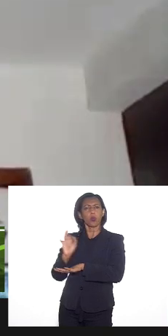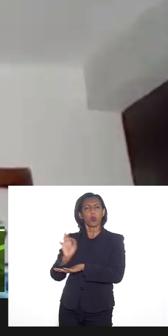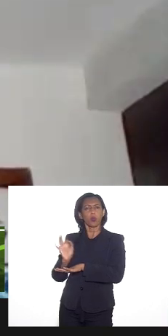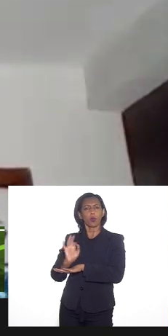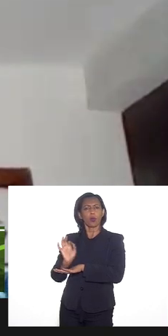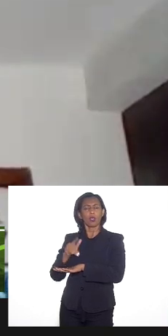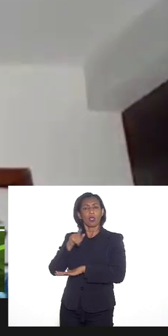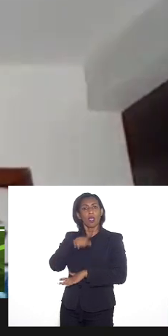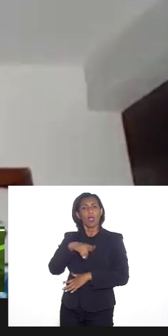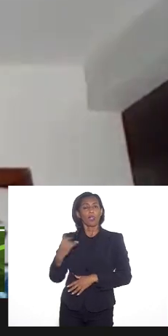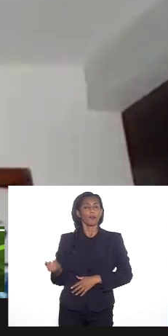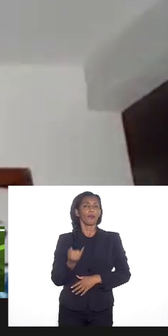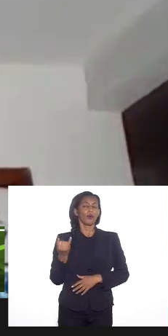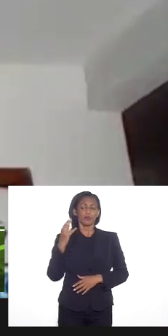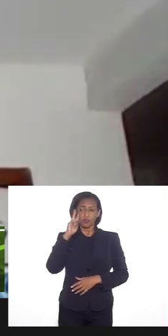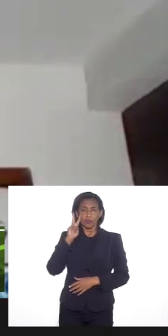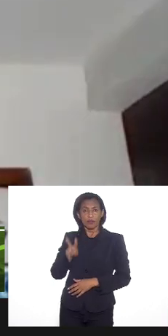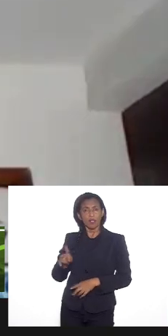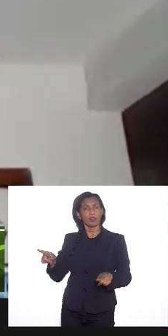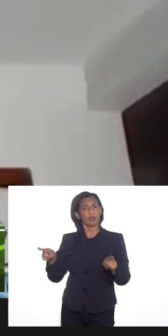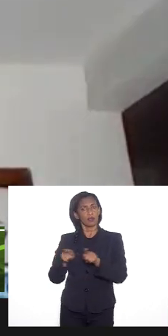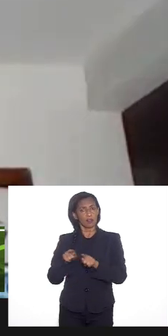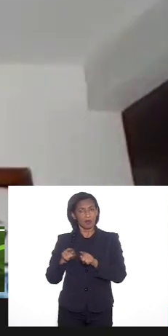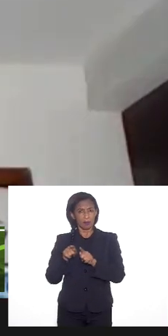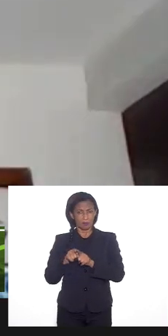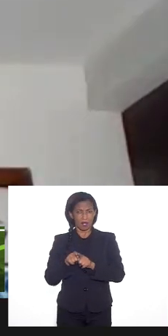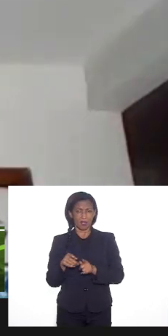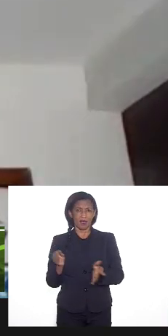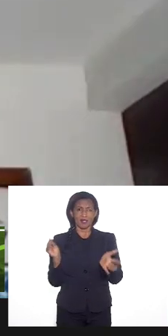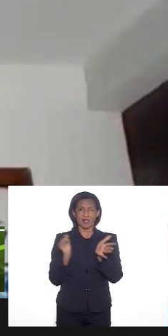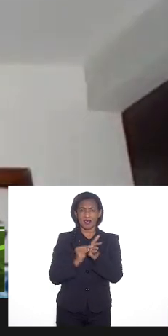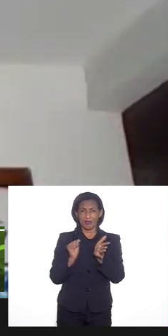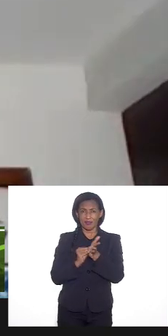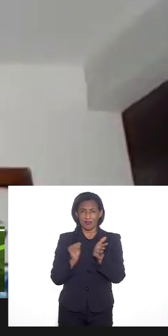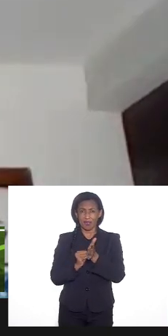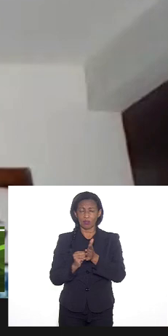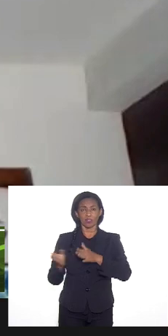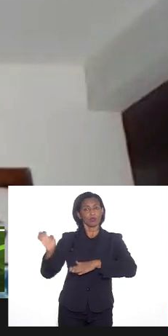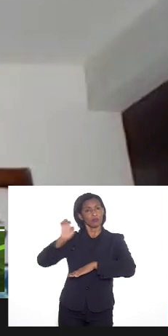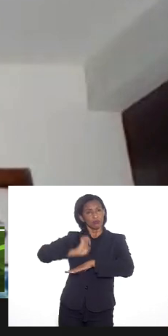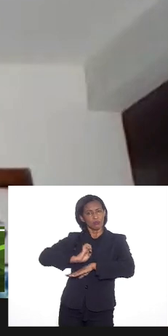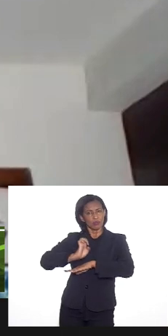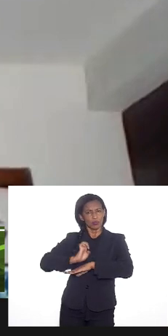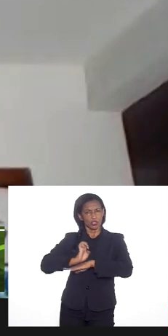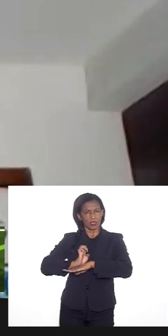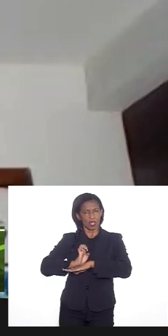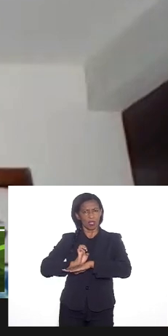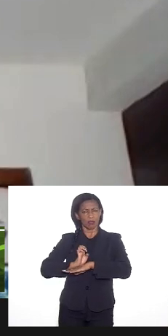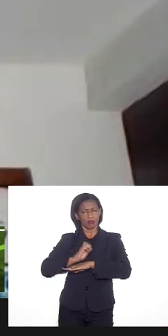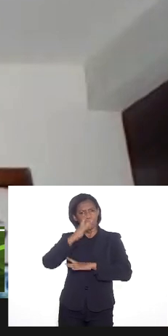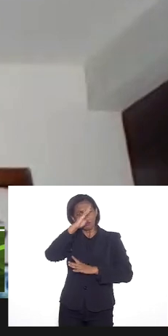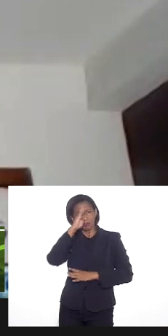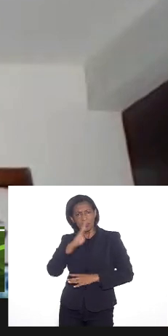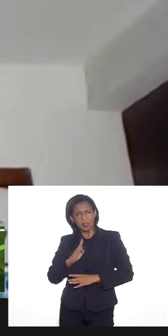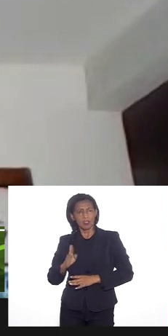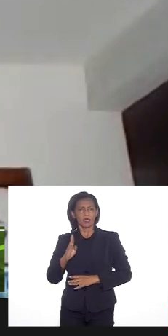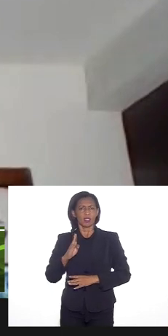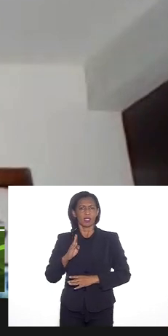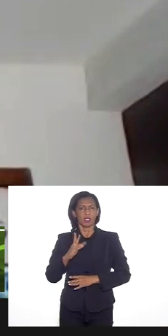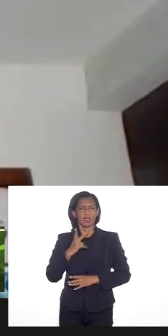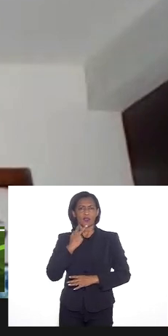importante ver também essa negligência do Estado brasileiro no que se refere à